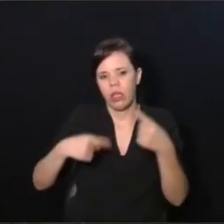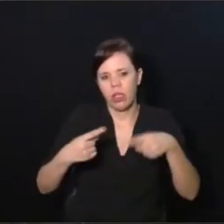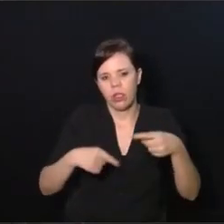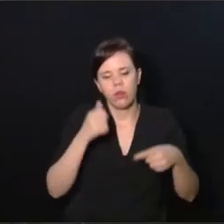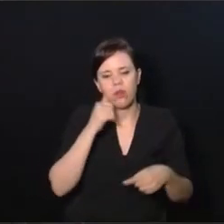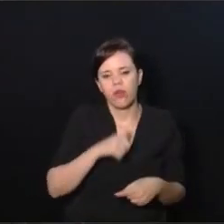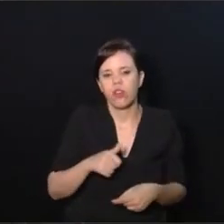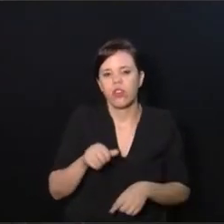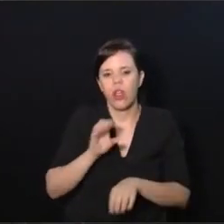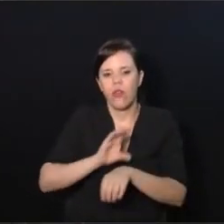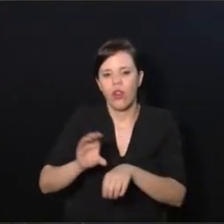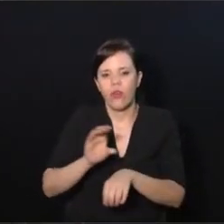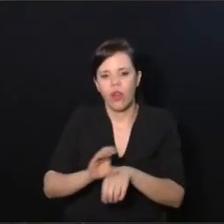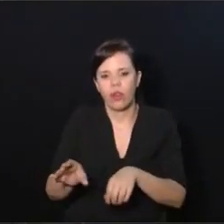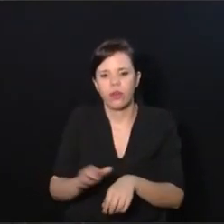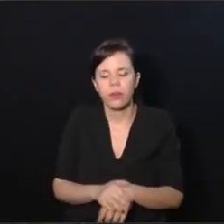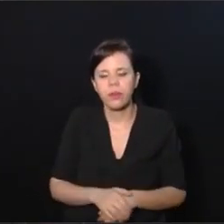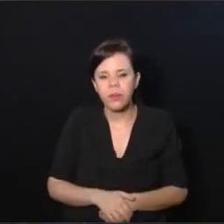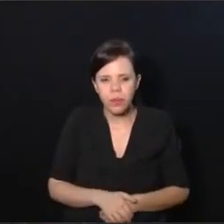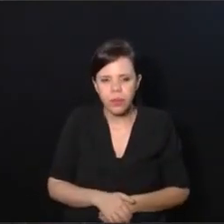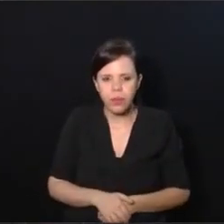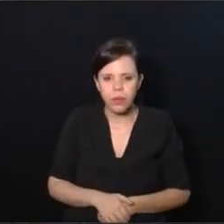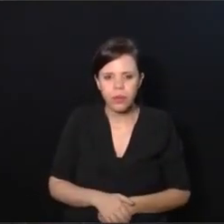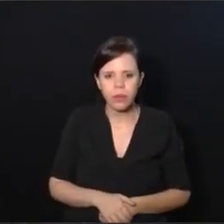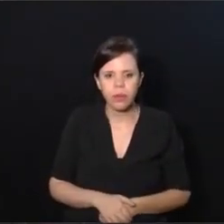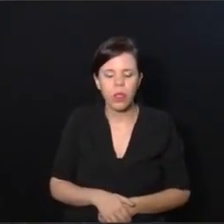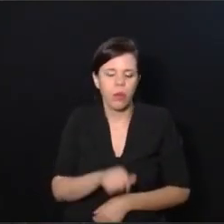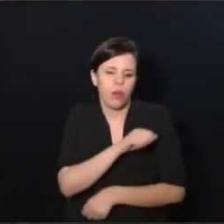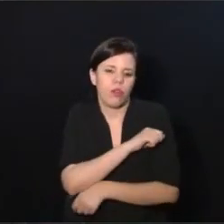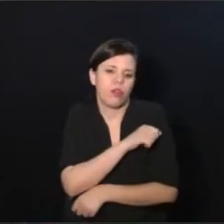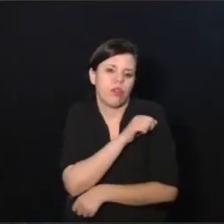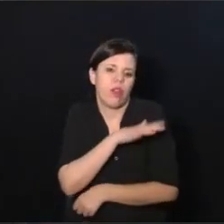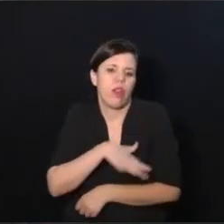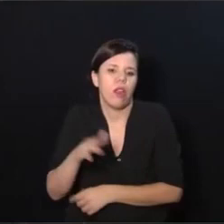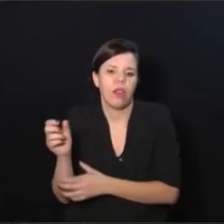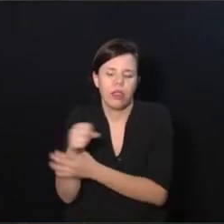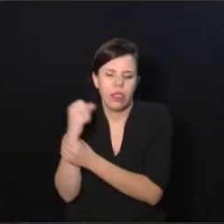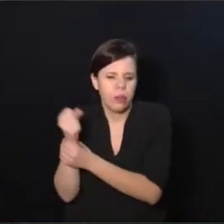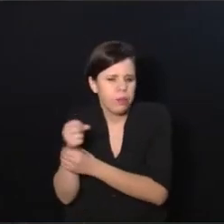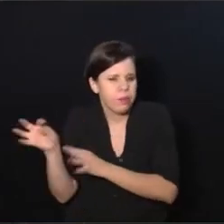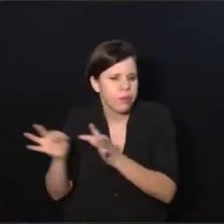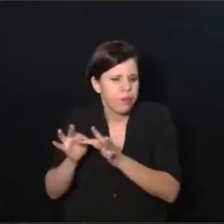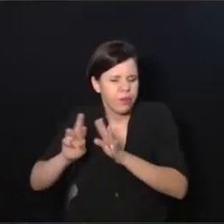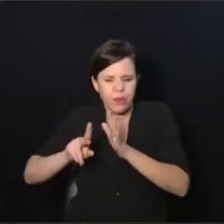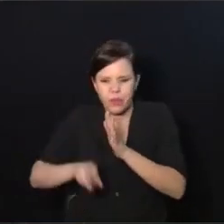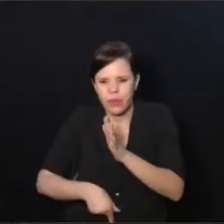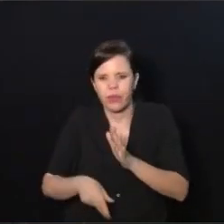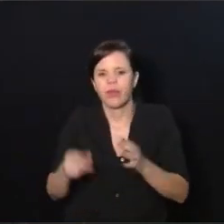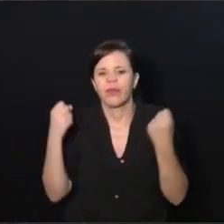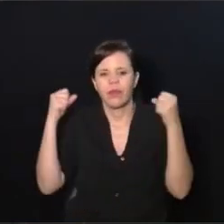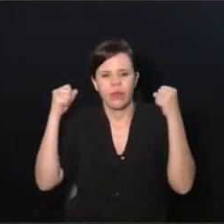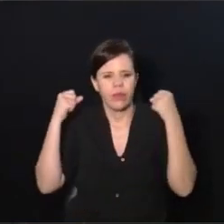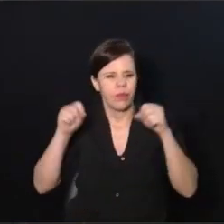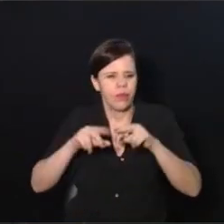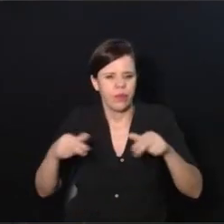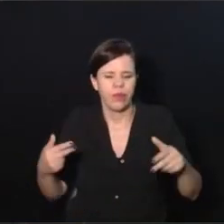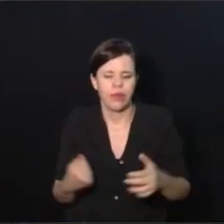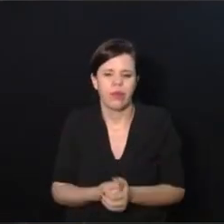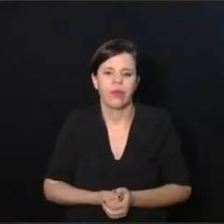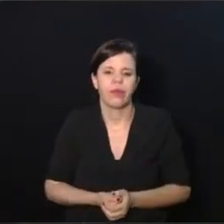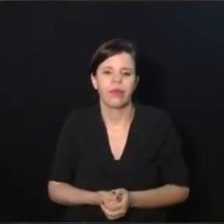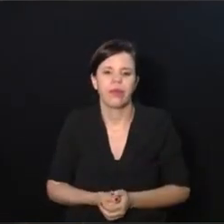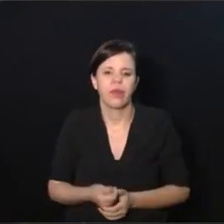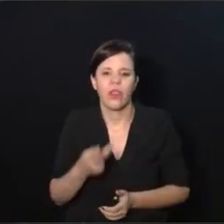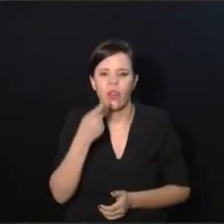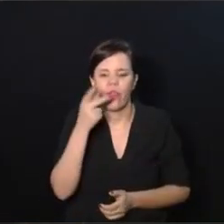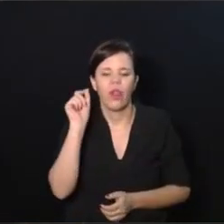quando ela vai dar o curso de Bobat para os alunos. Seja terapeuta ocupacional, educador físico, o seja. Ela